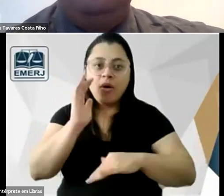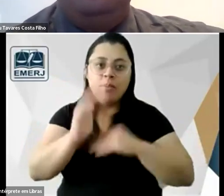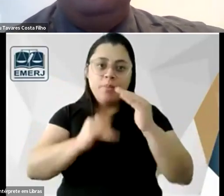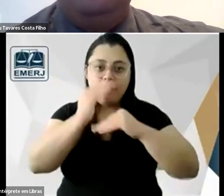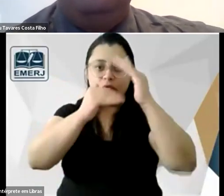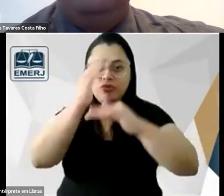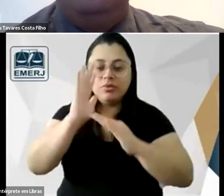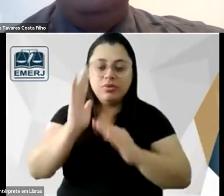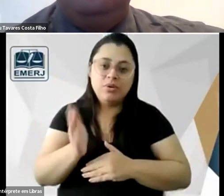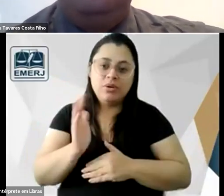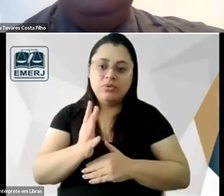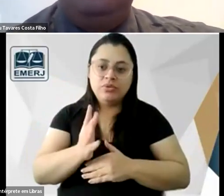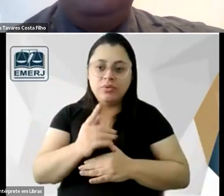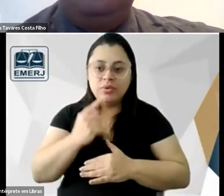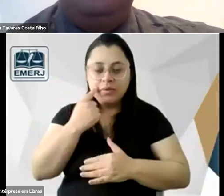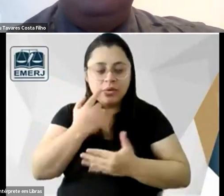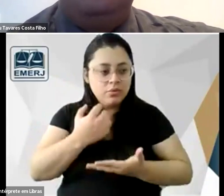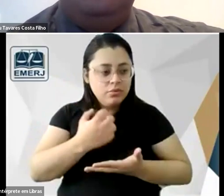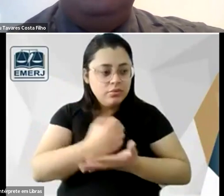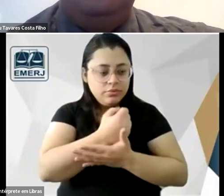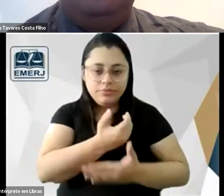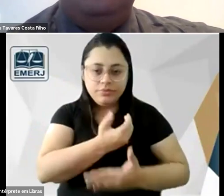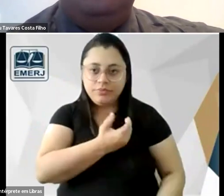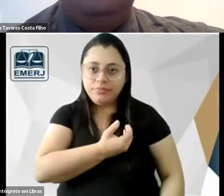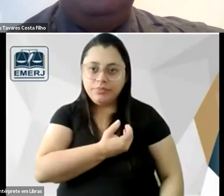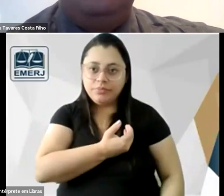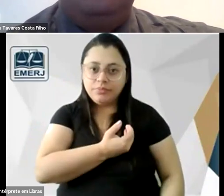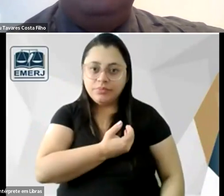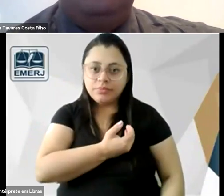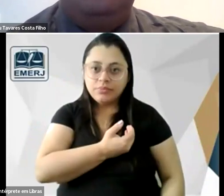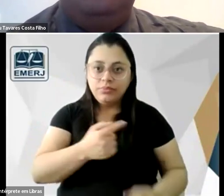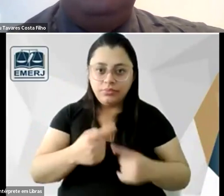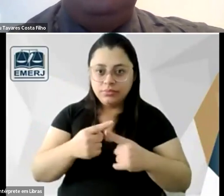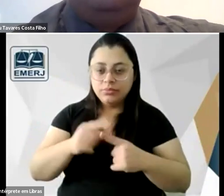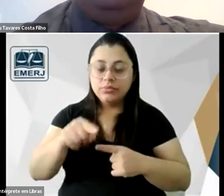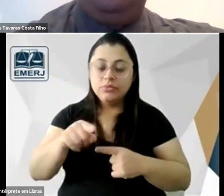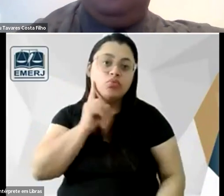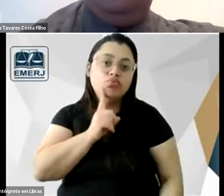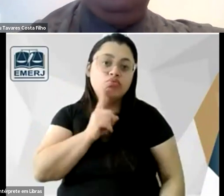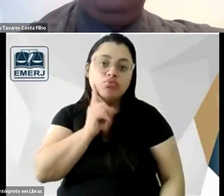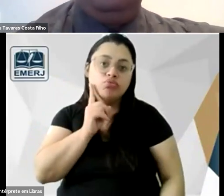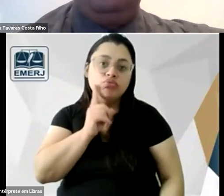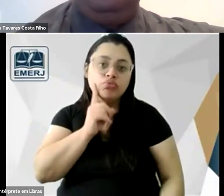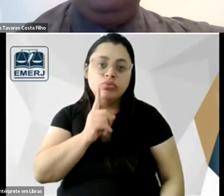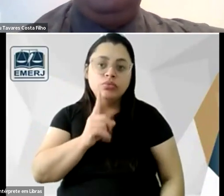trópicos você vê que ele salva o amigo é muito contraditório essa maneira porque ele já é mulato ou seja ele já é um